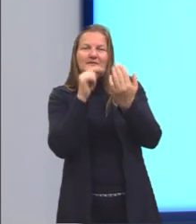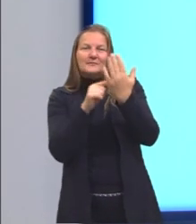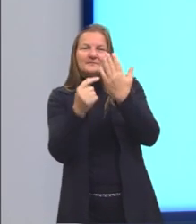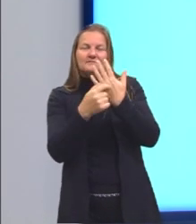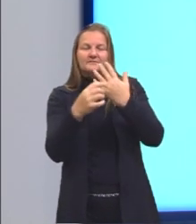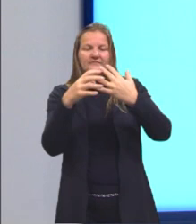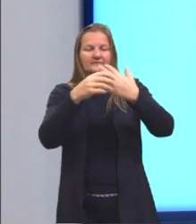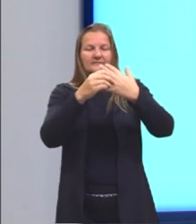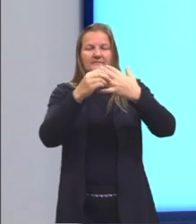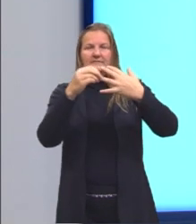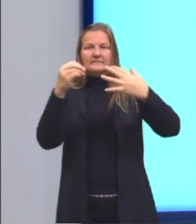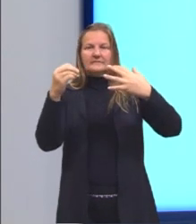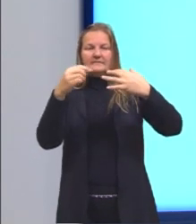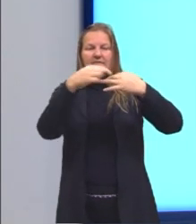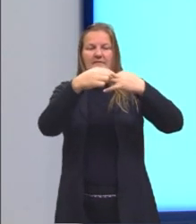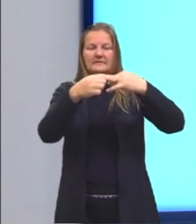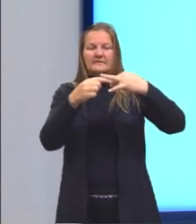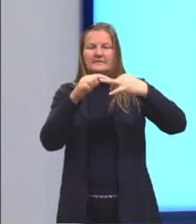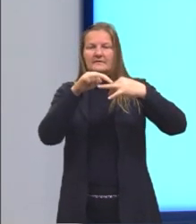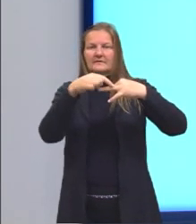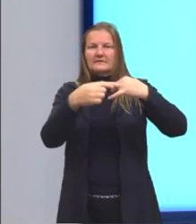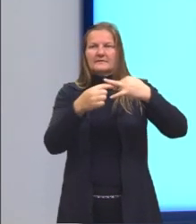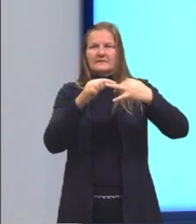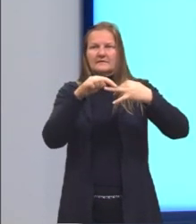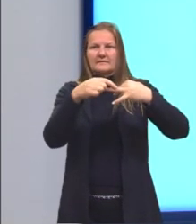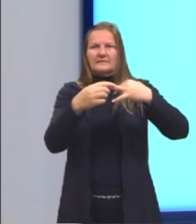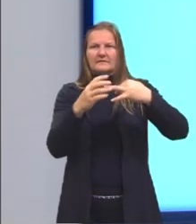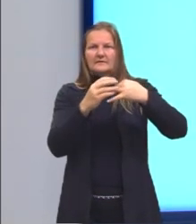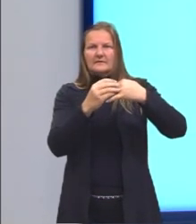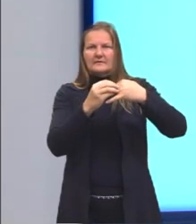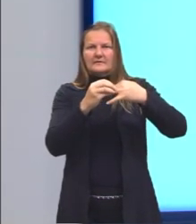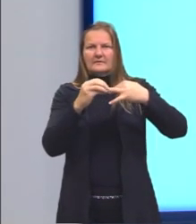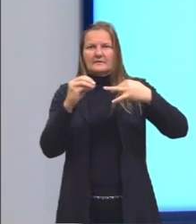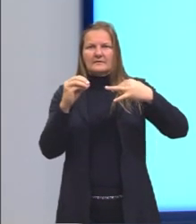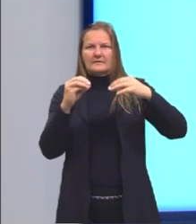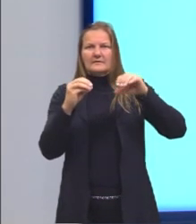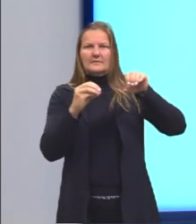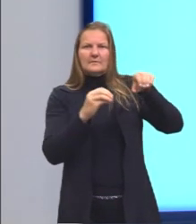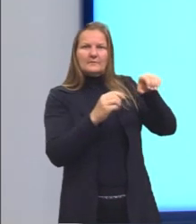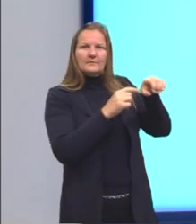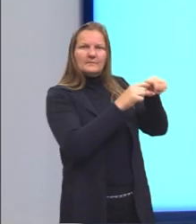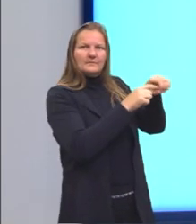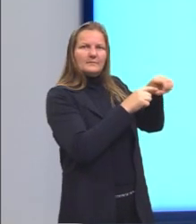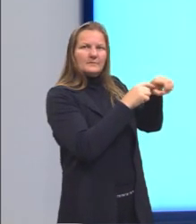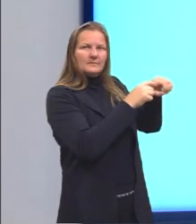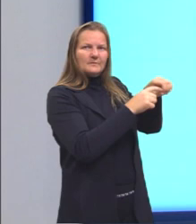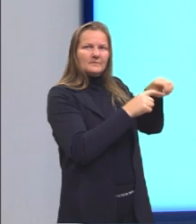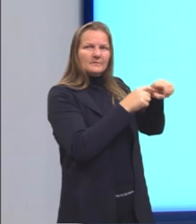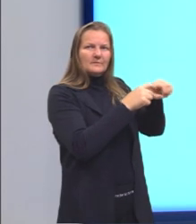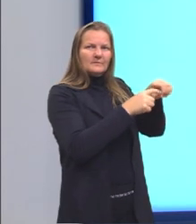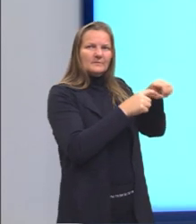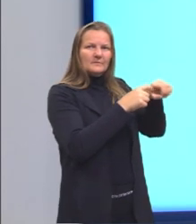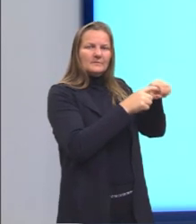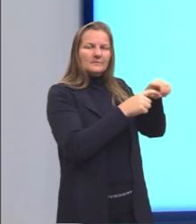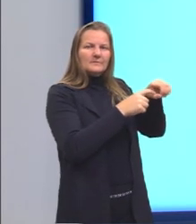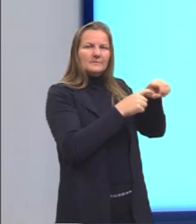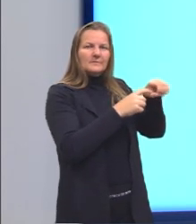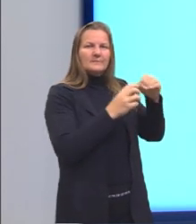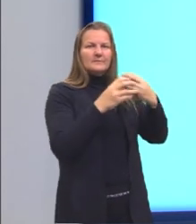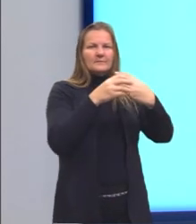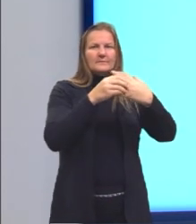contorno, mas a região aqui interna é oca, né? A gente só tem o contorno ali do anel.